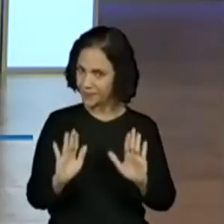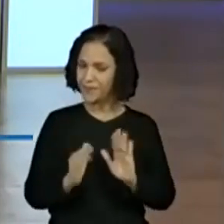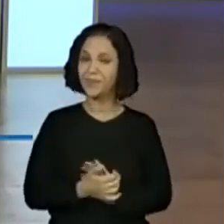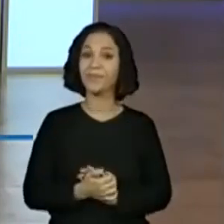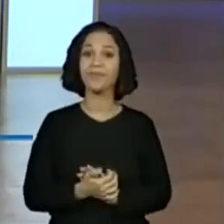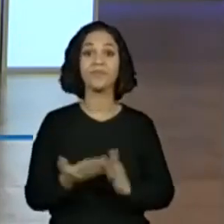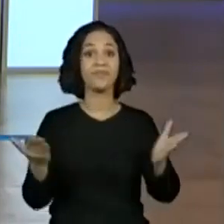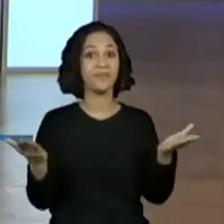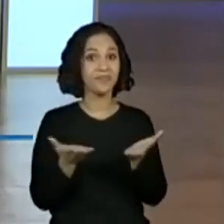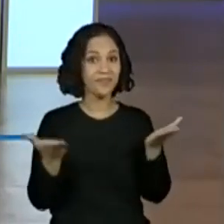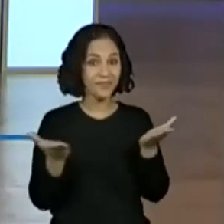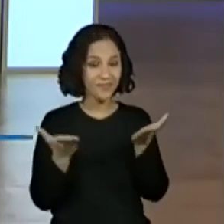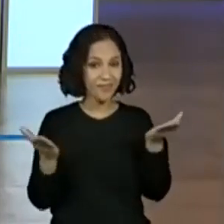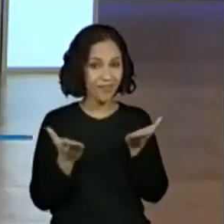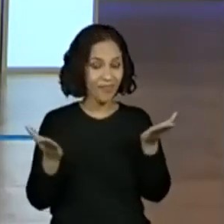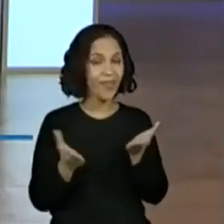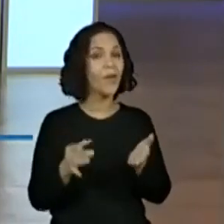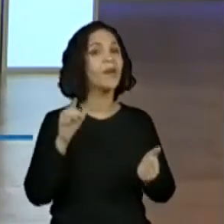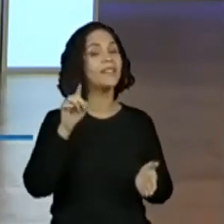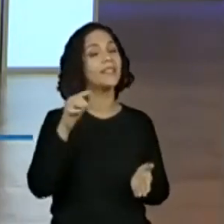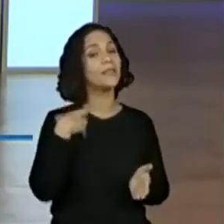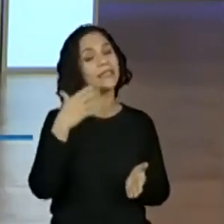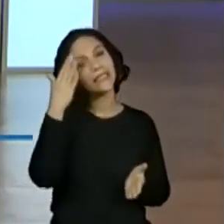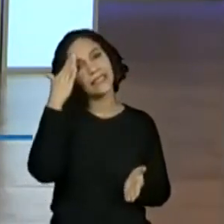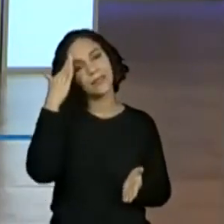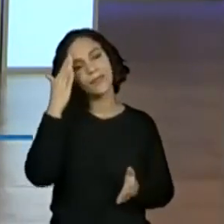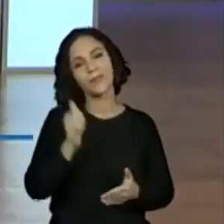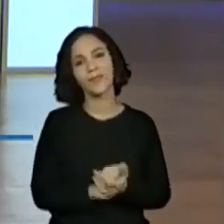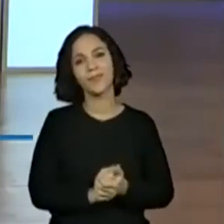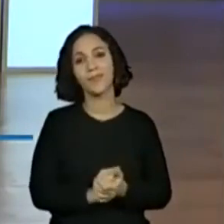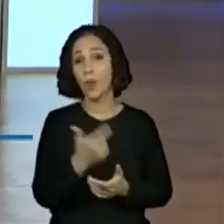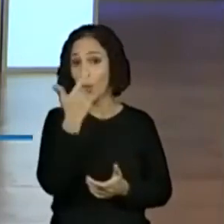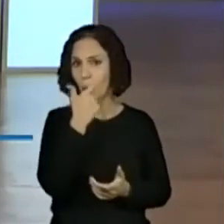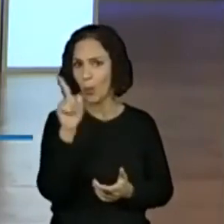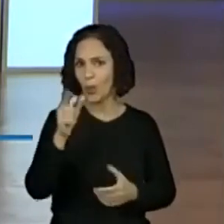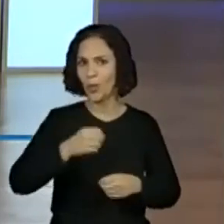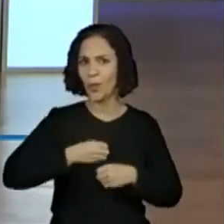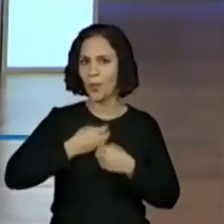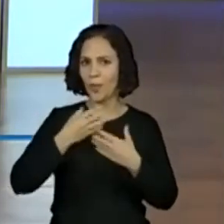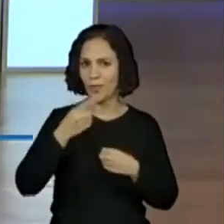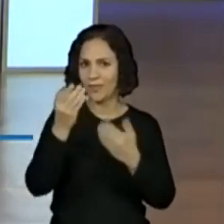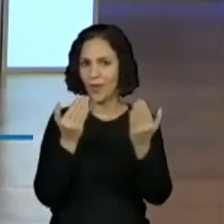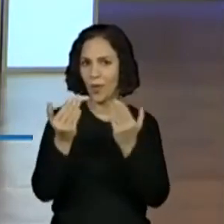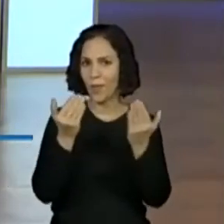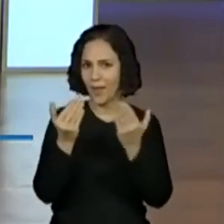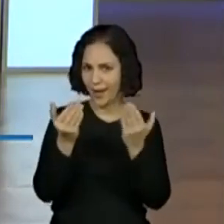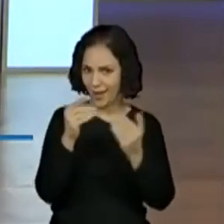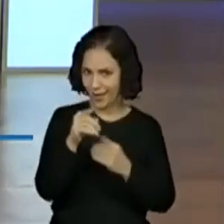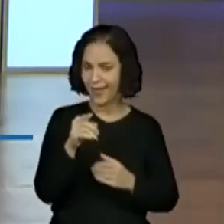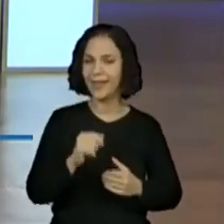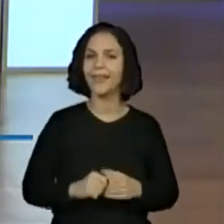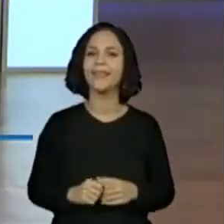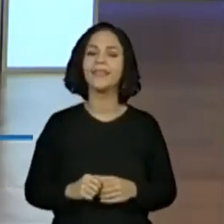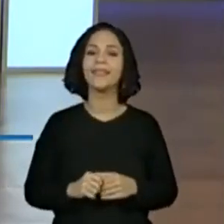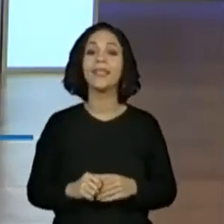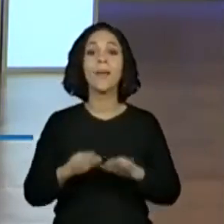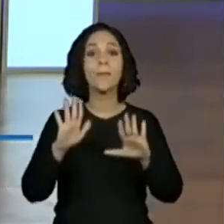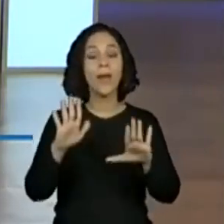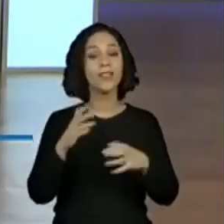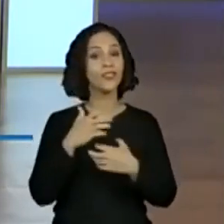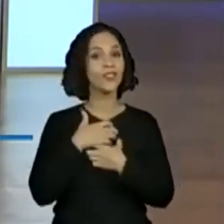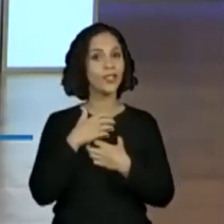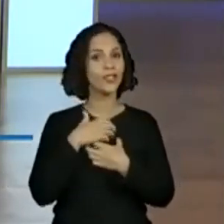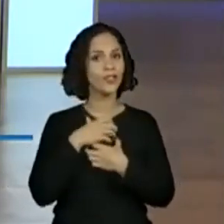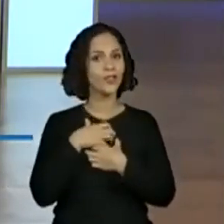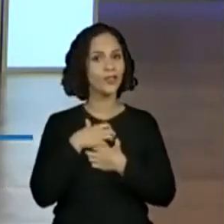eu quero de vocês o seguinte. Tem um outro poema que vocês vão comparar com esse. Só que o estilo